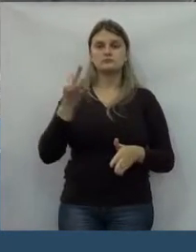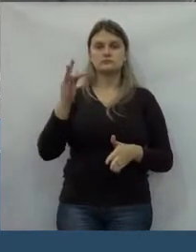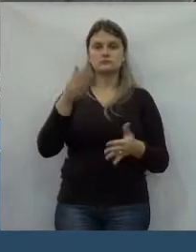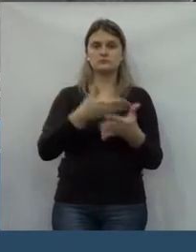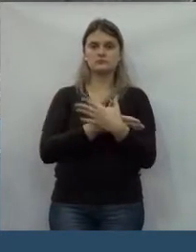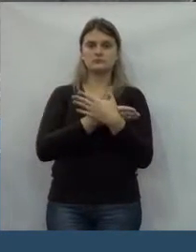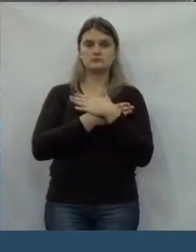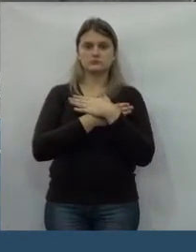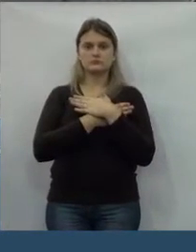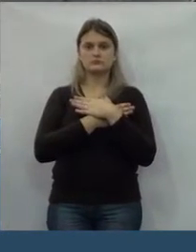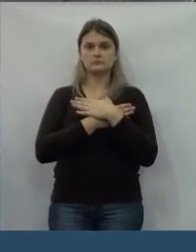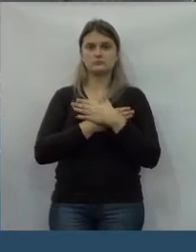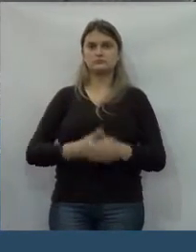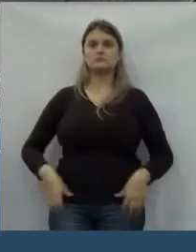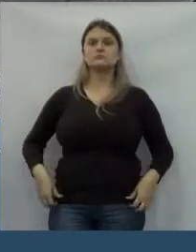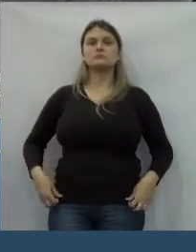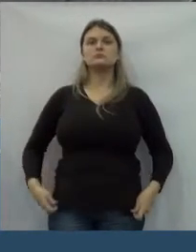nós,